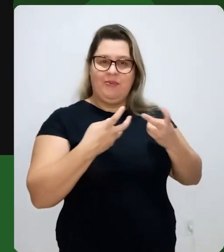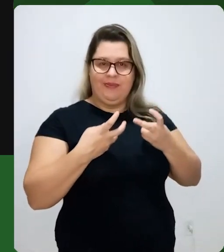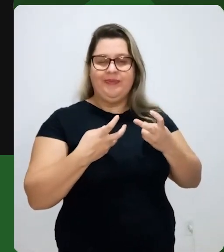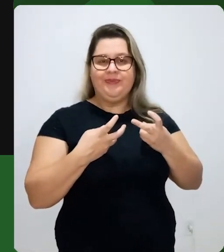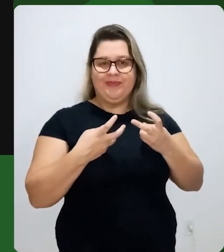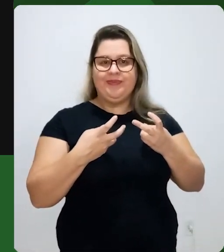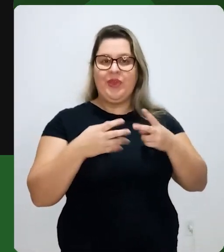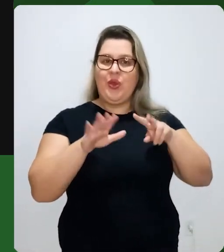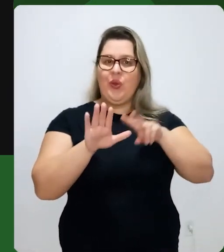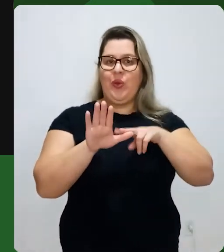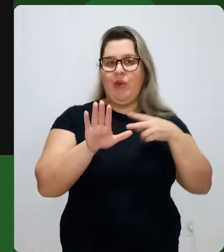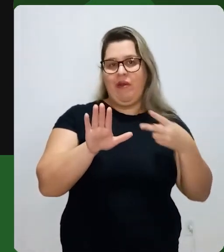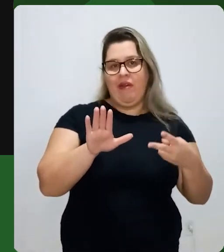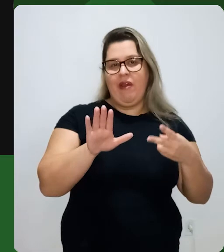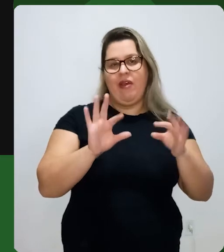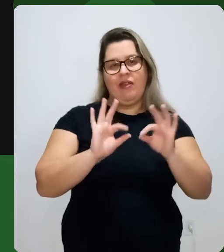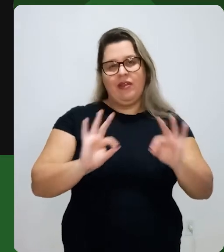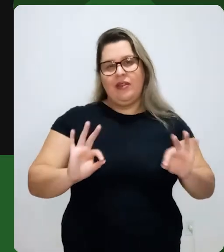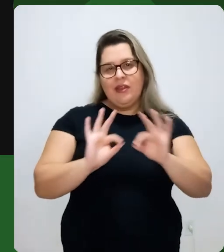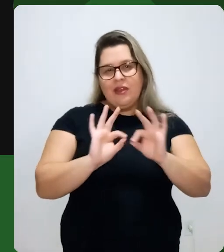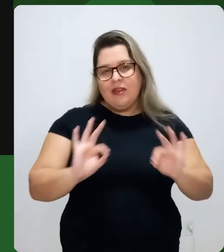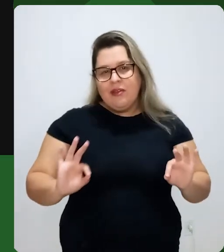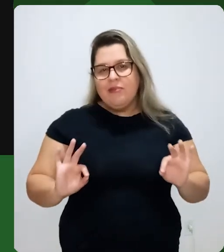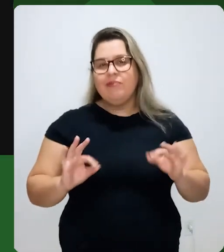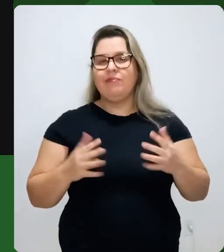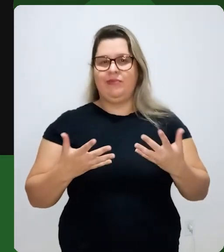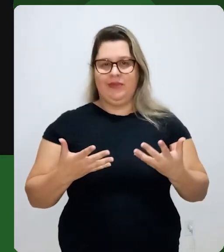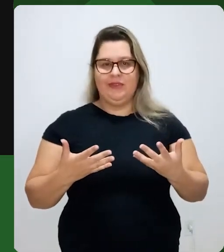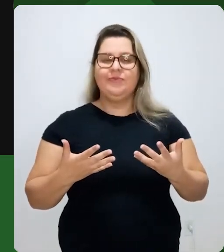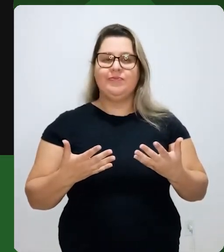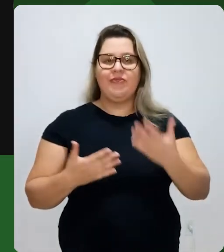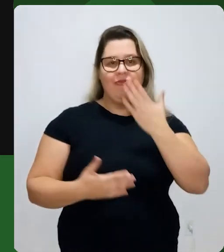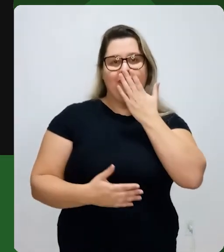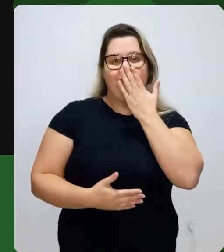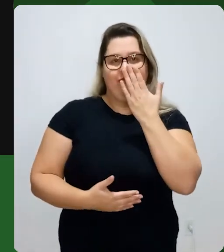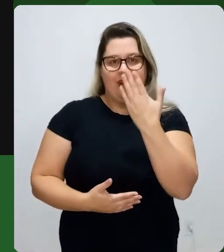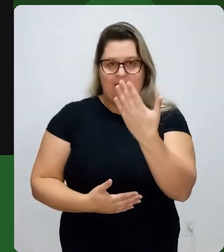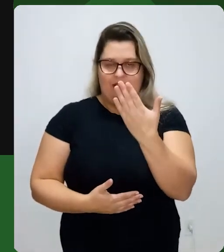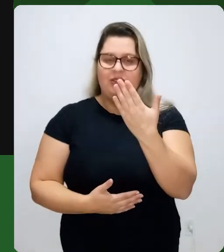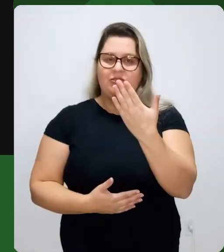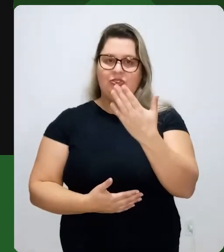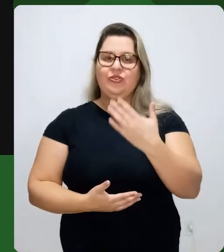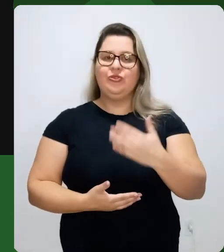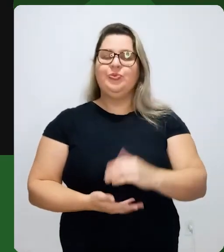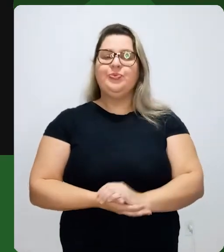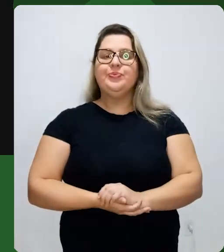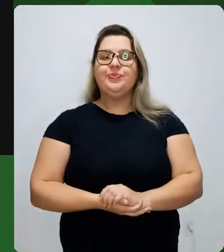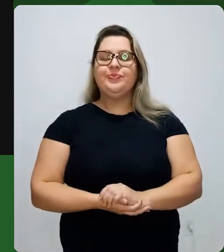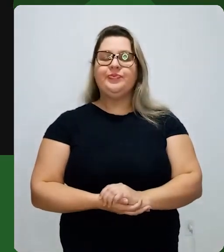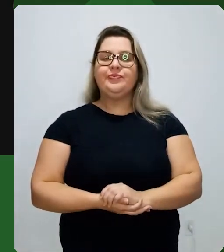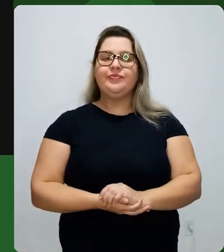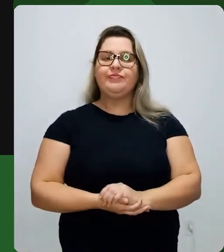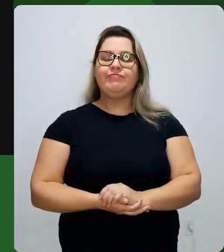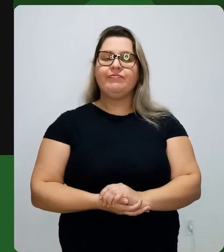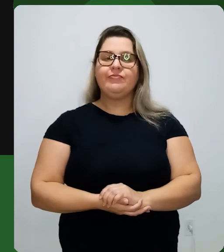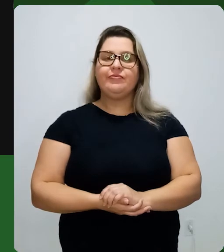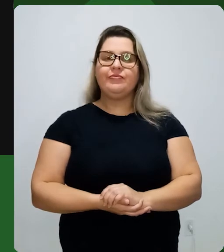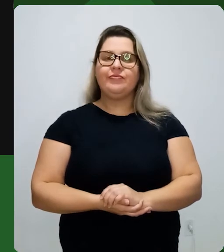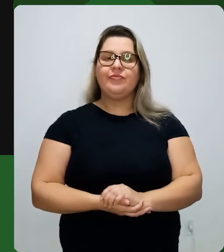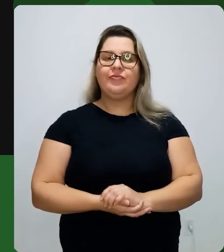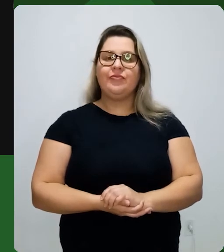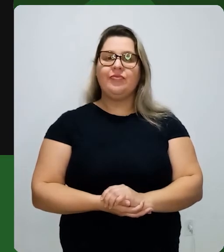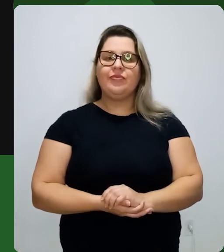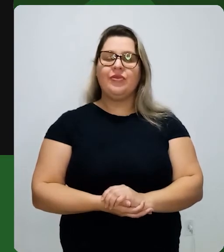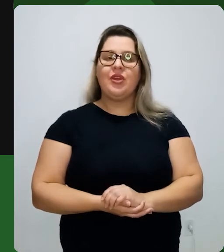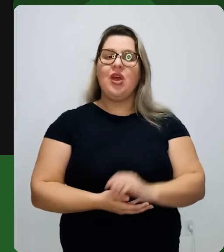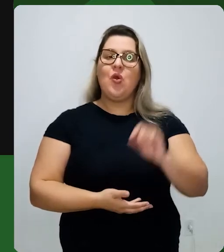Então, ele tá um croquis que está relaxado, de fronte, né? Então, ele tá bem certinho, de lado de frente. O